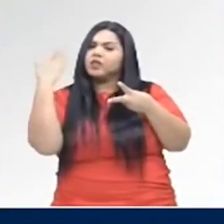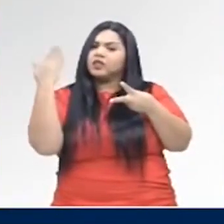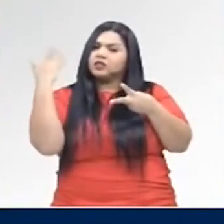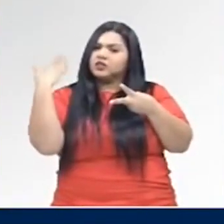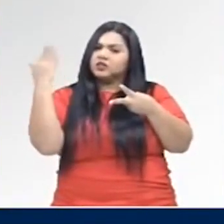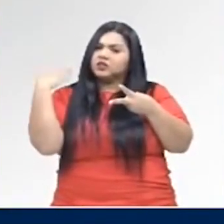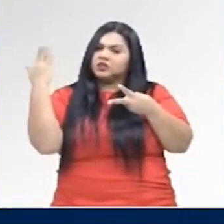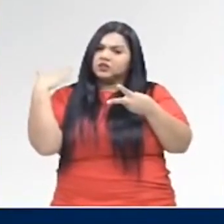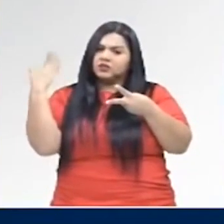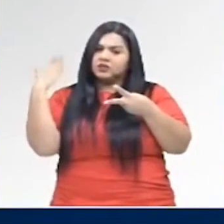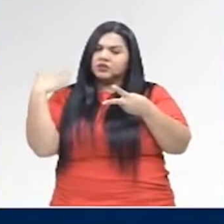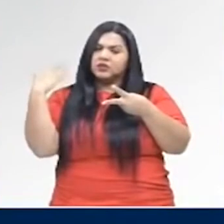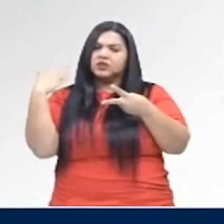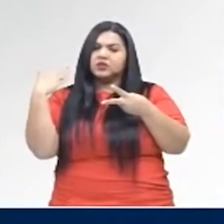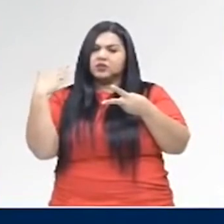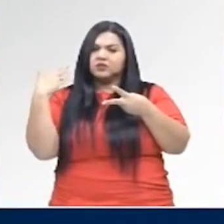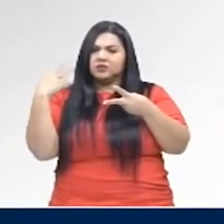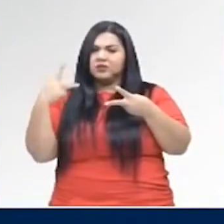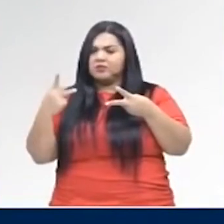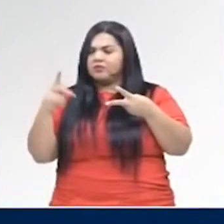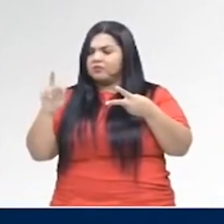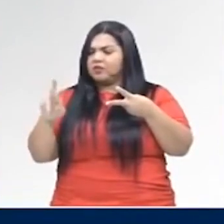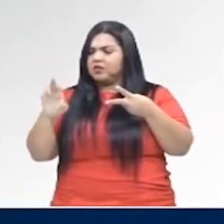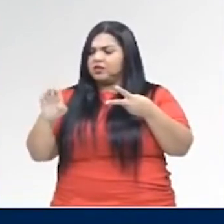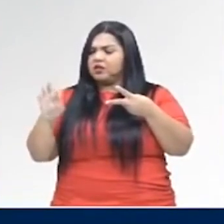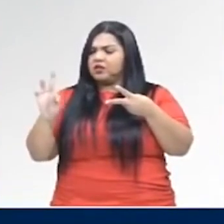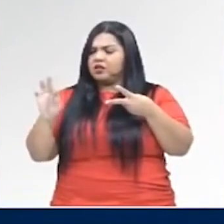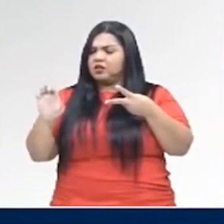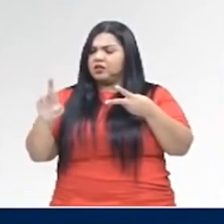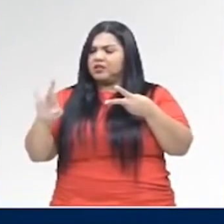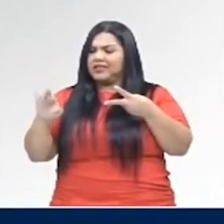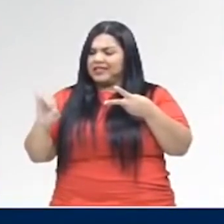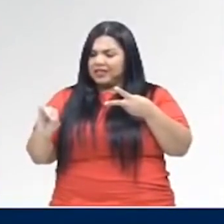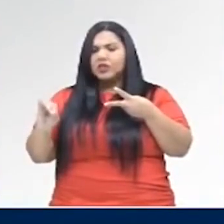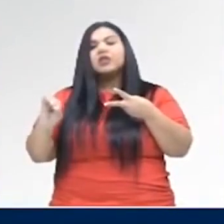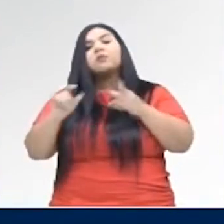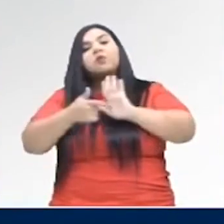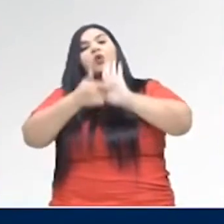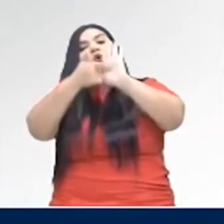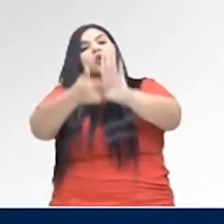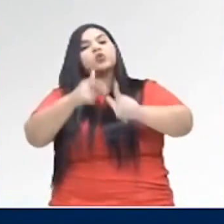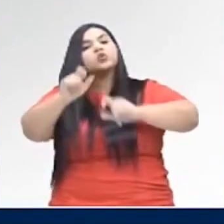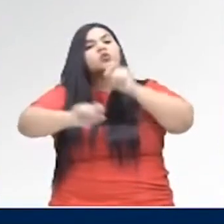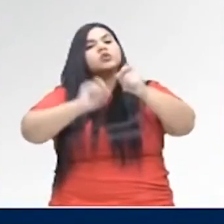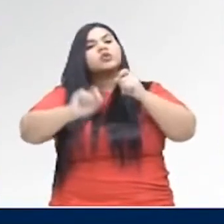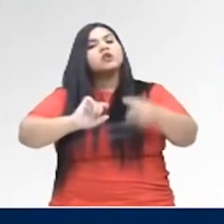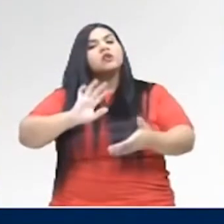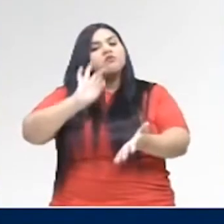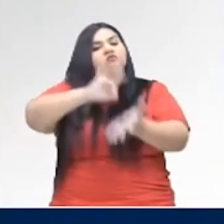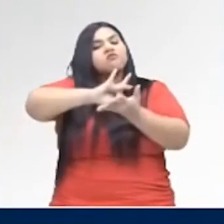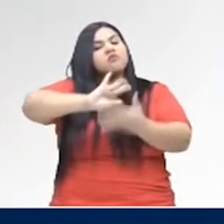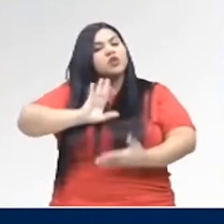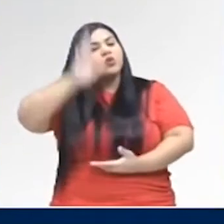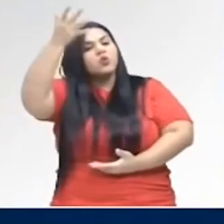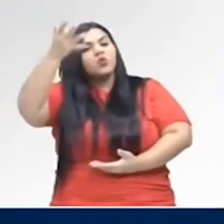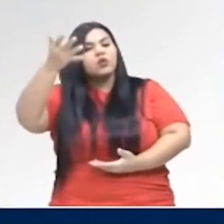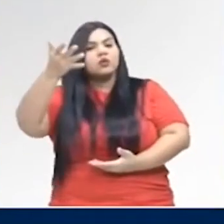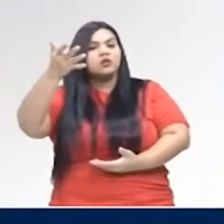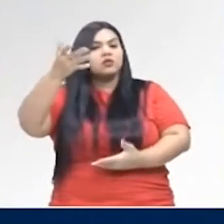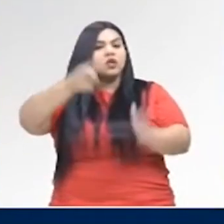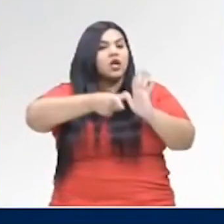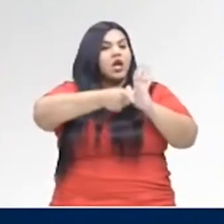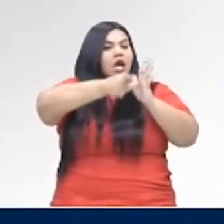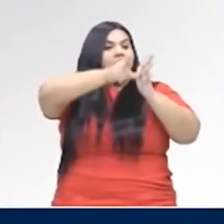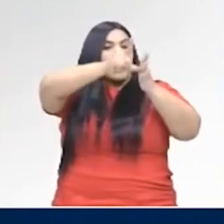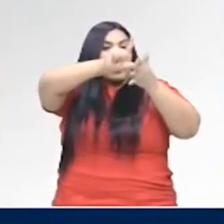pretérito. O passado tem o nome também de pretérito, sinônimo. Indica o quê? Indica que o fato aconteceu antes